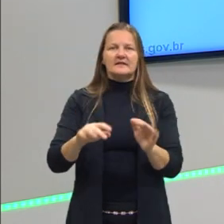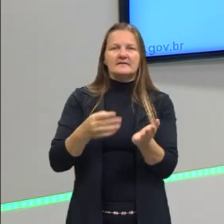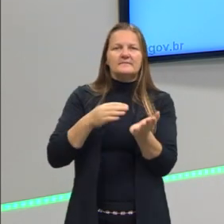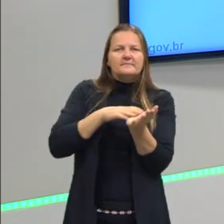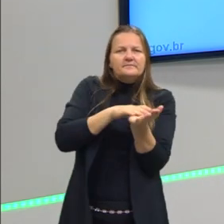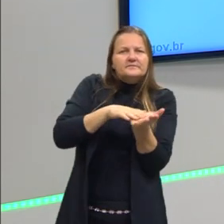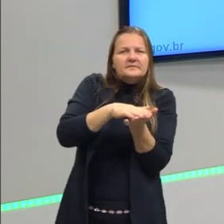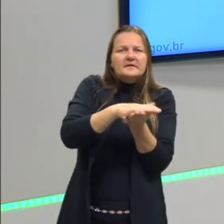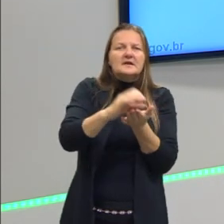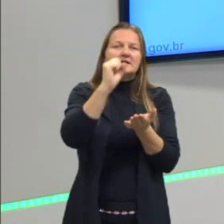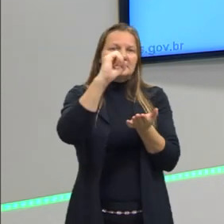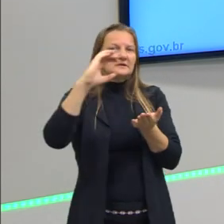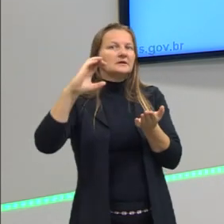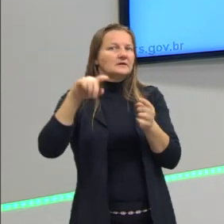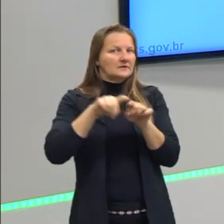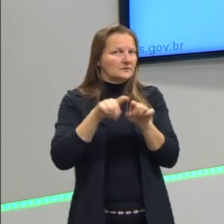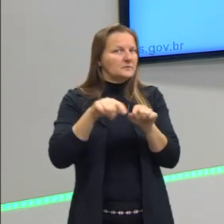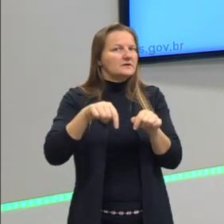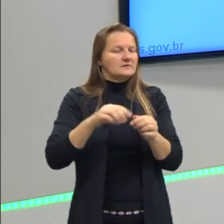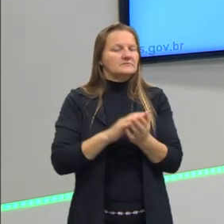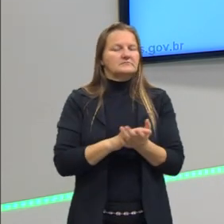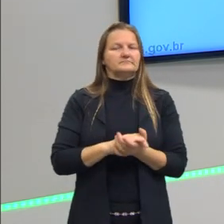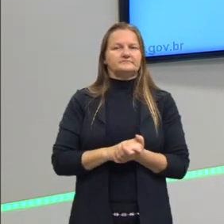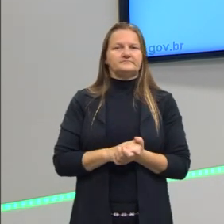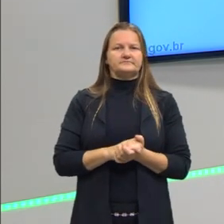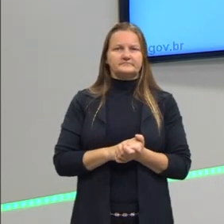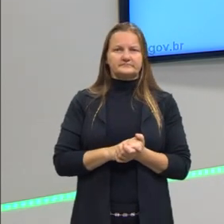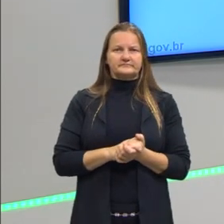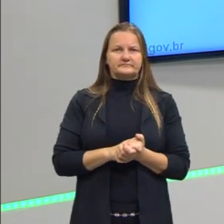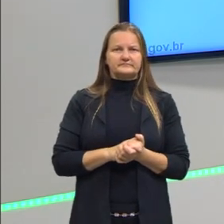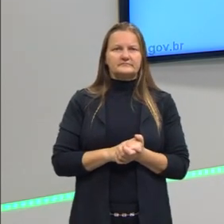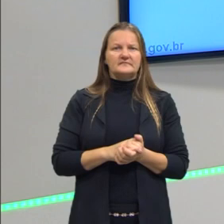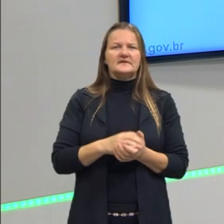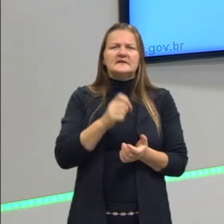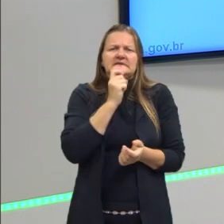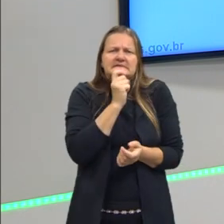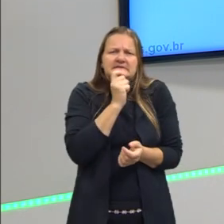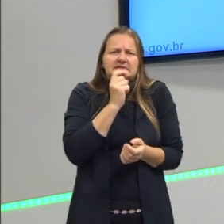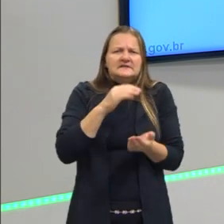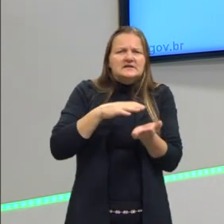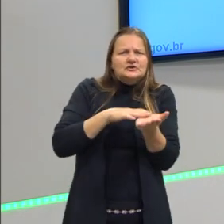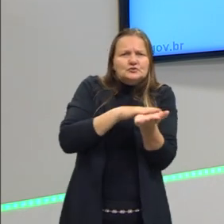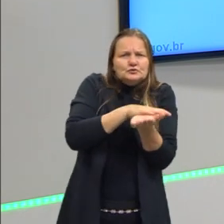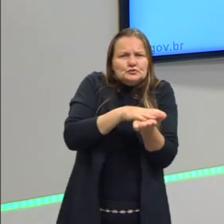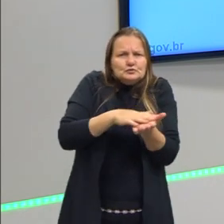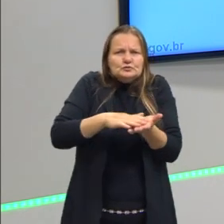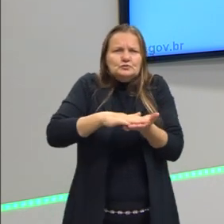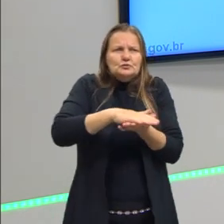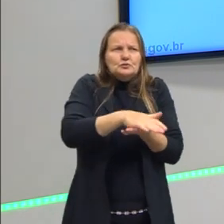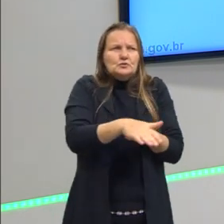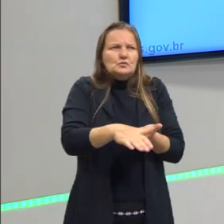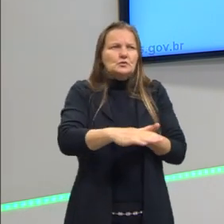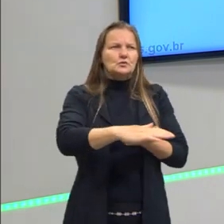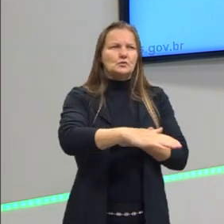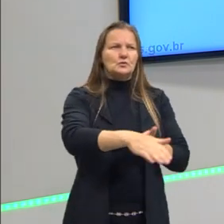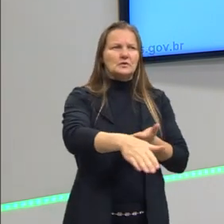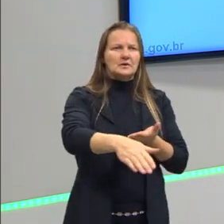nossa Serra Catarinense do Rio Grande do Sul. Formou essa película de gelo, então eles colocam grande quantidade de sal. Por quê?